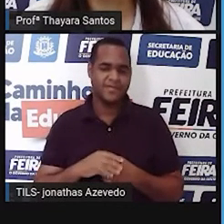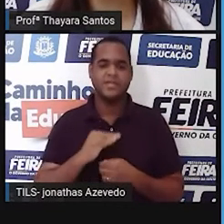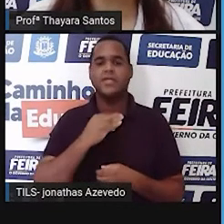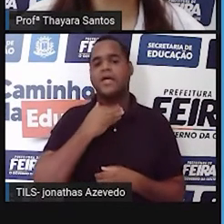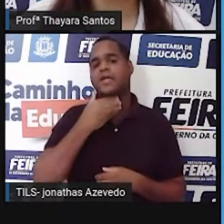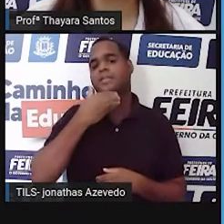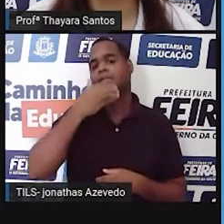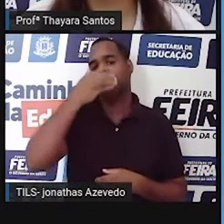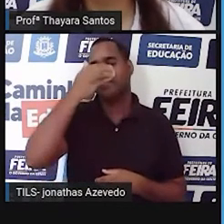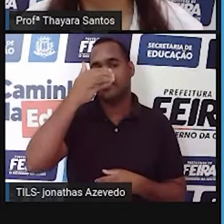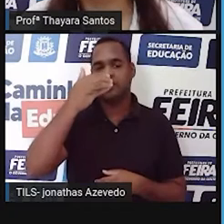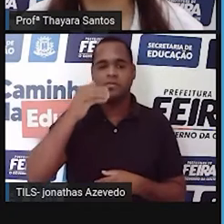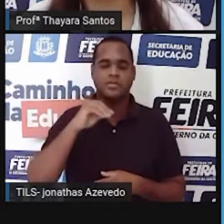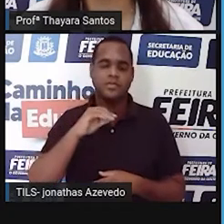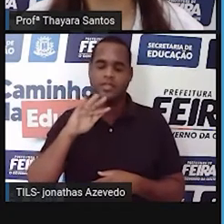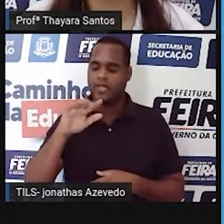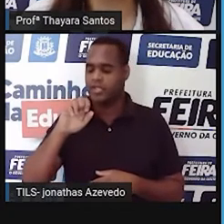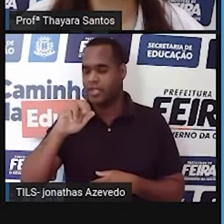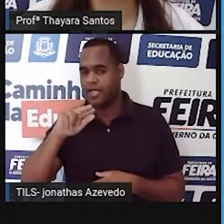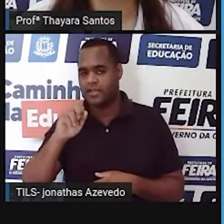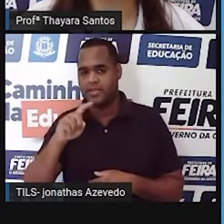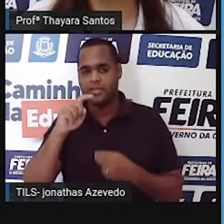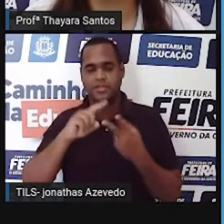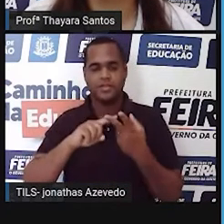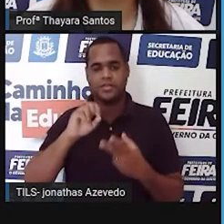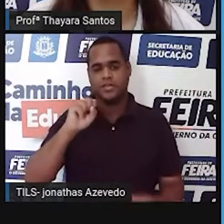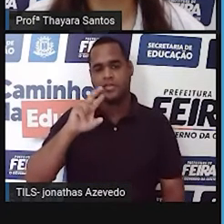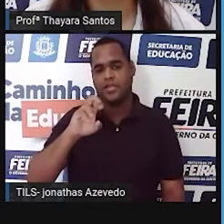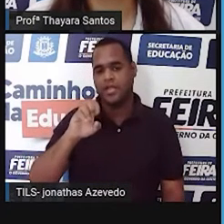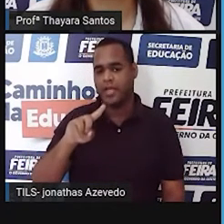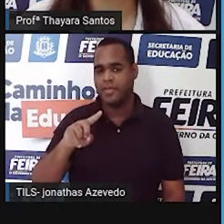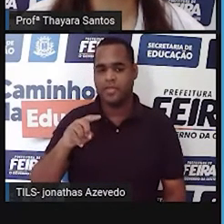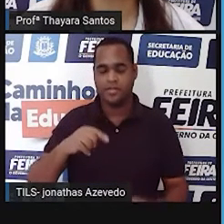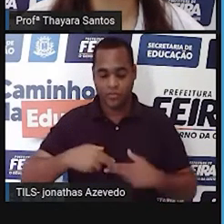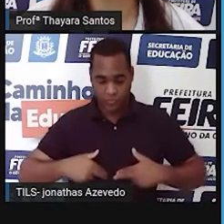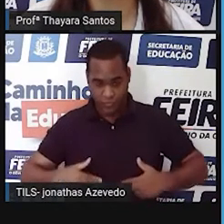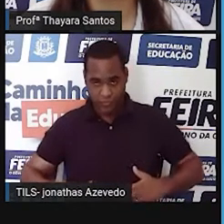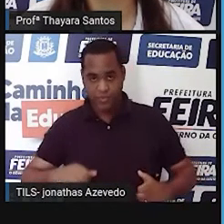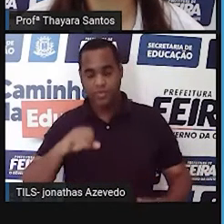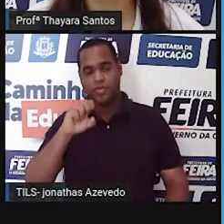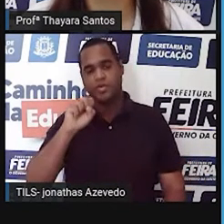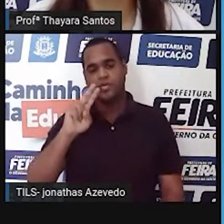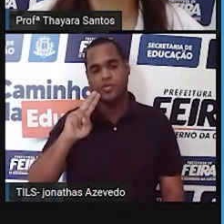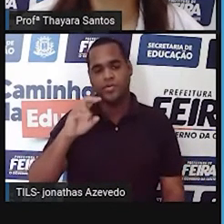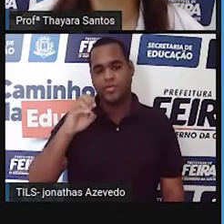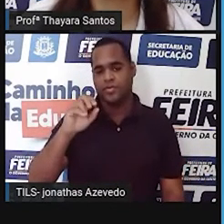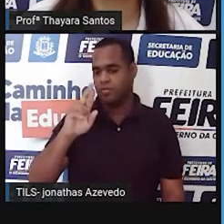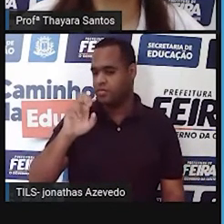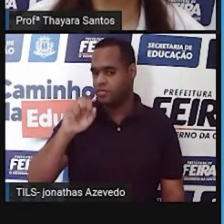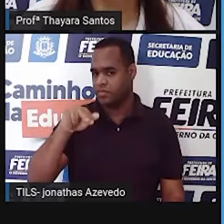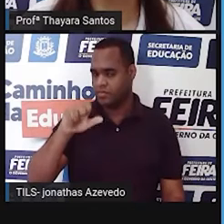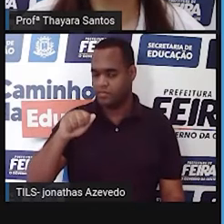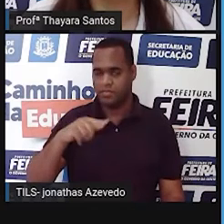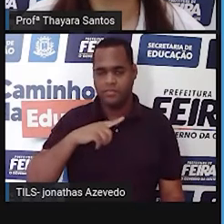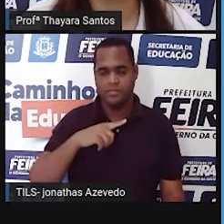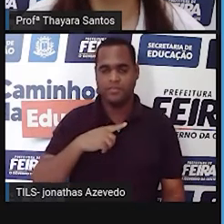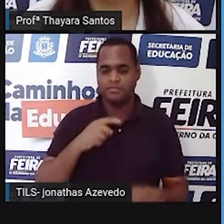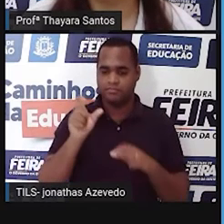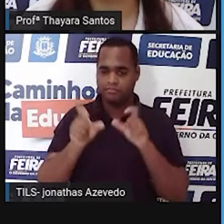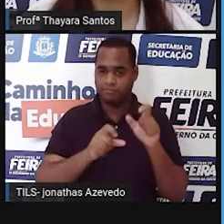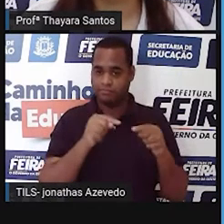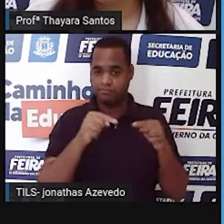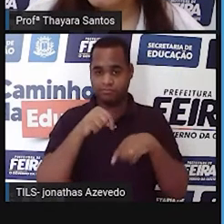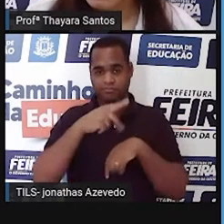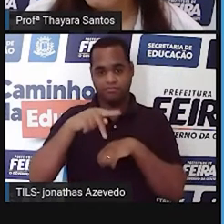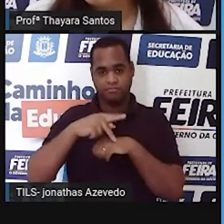a ima, a queixada, a ceriema, a sussuarana. Então, esses são alguns animais que são bem característicos dessa região do